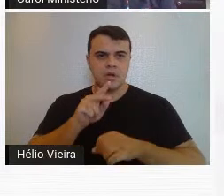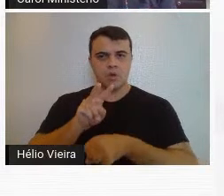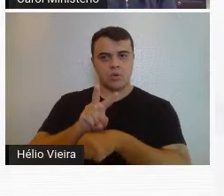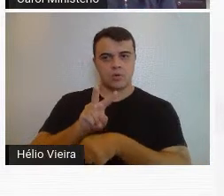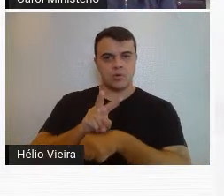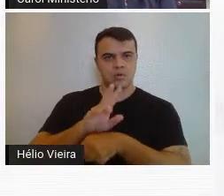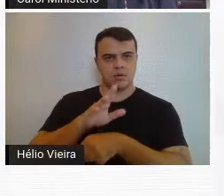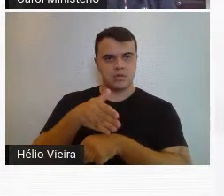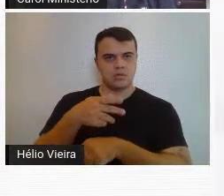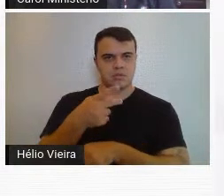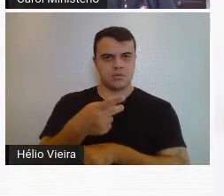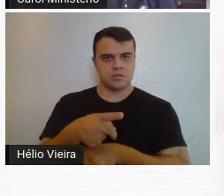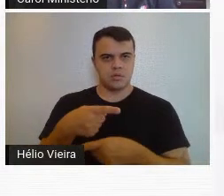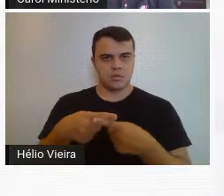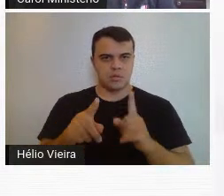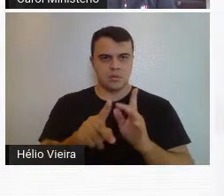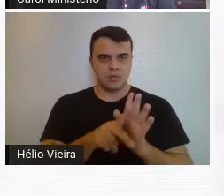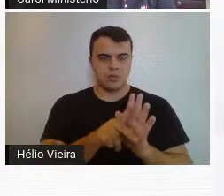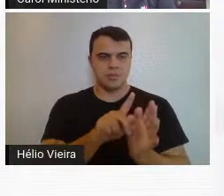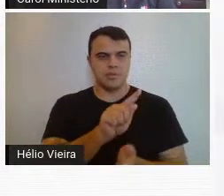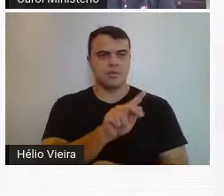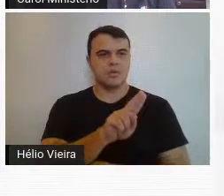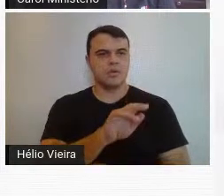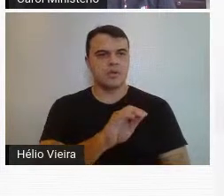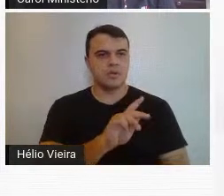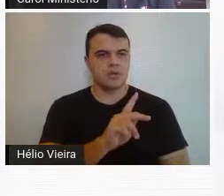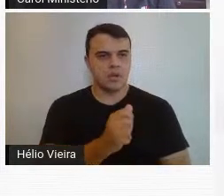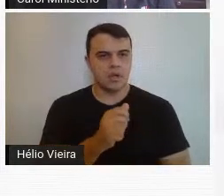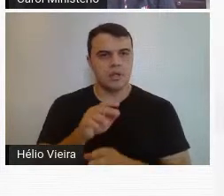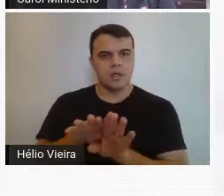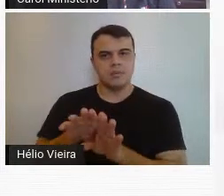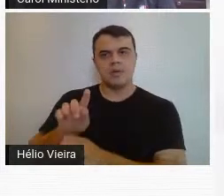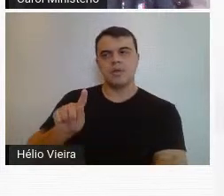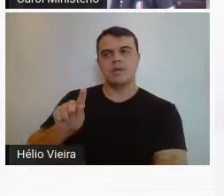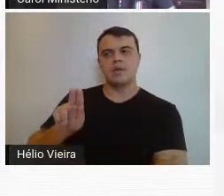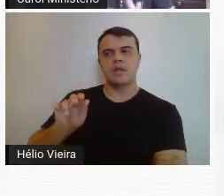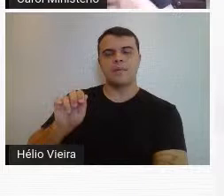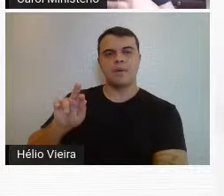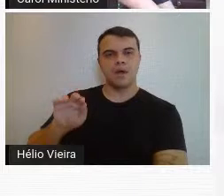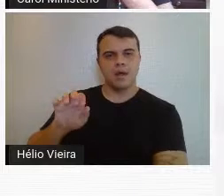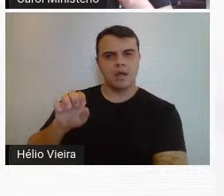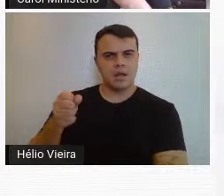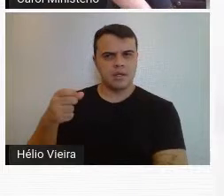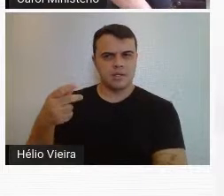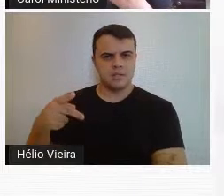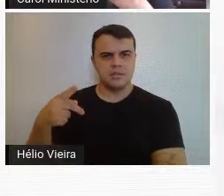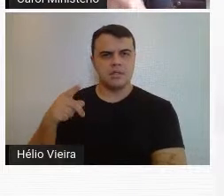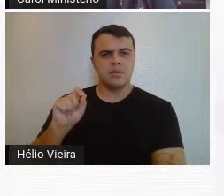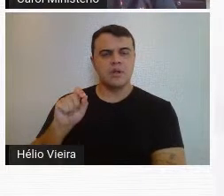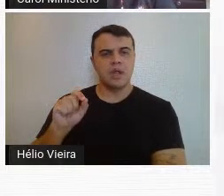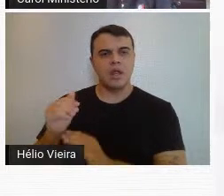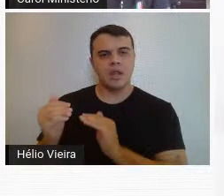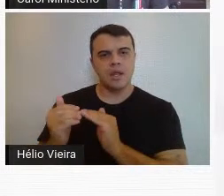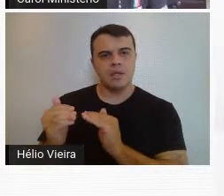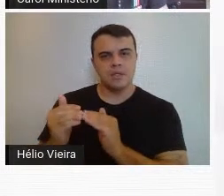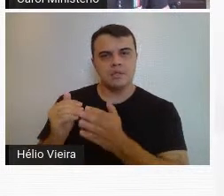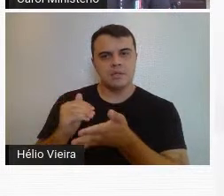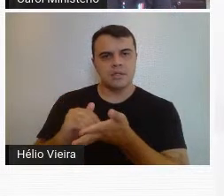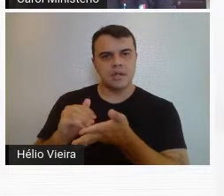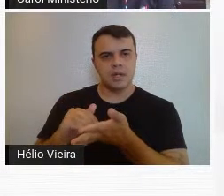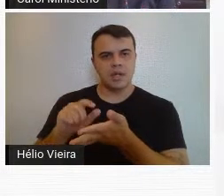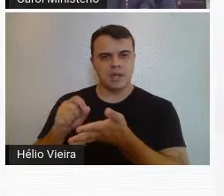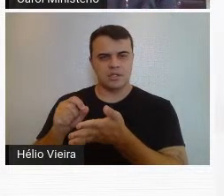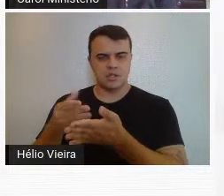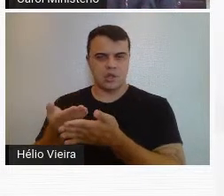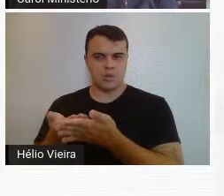ficam por conta do próprio Guignard e do Guimarães Menegale, que também era ligado à Secretaria de Educação